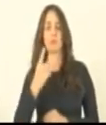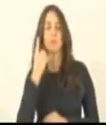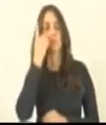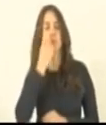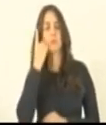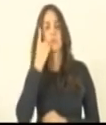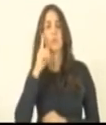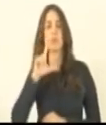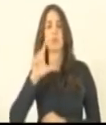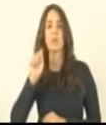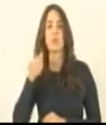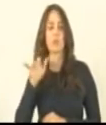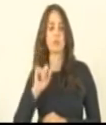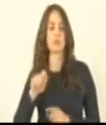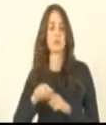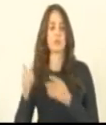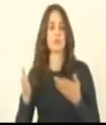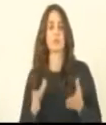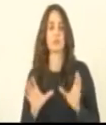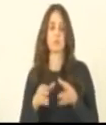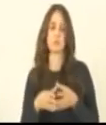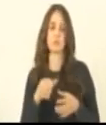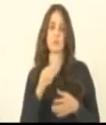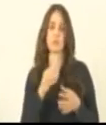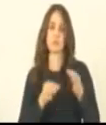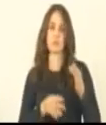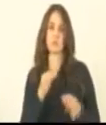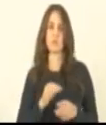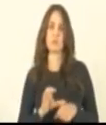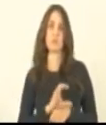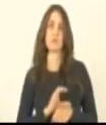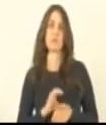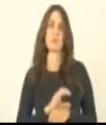Lamas. Mais uma vez, convoca a Comissão de Constituição de Justiça.